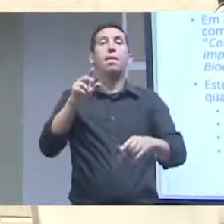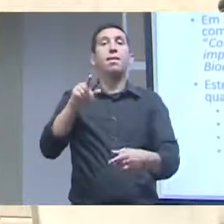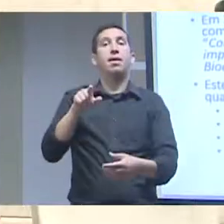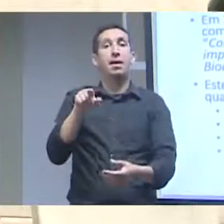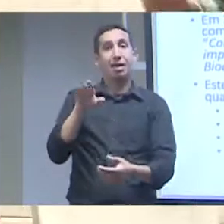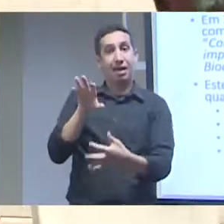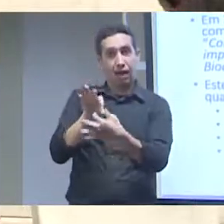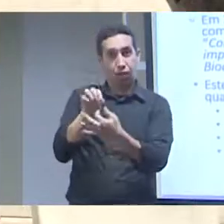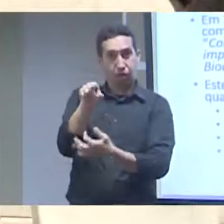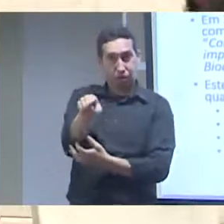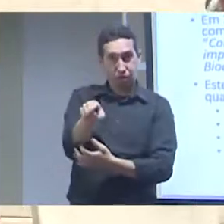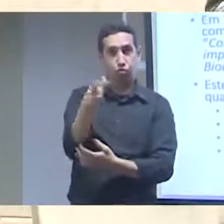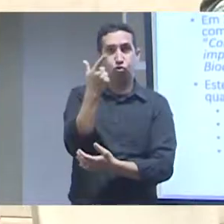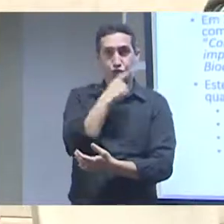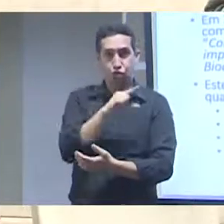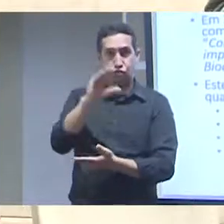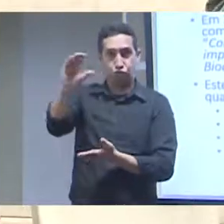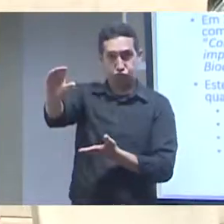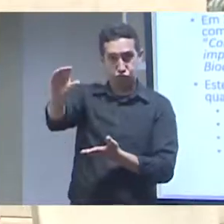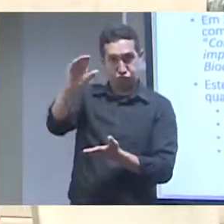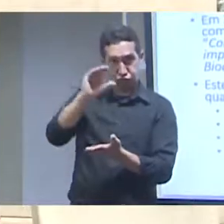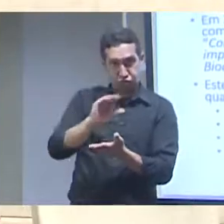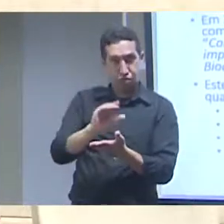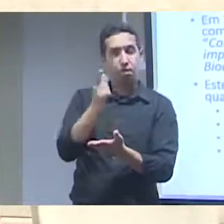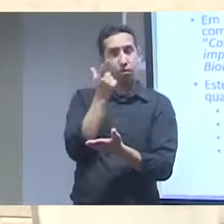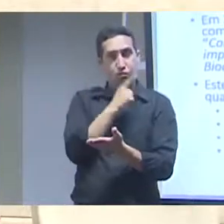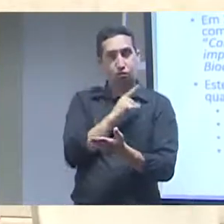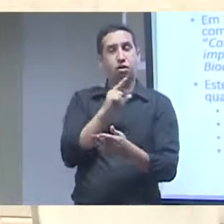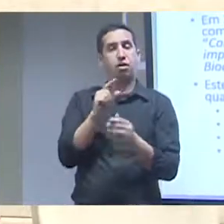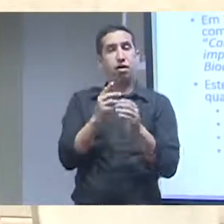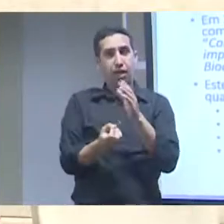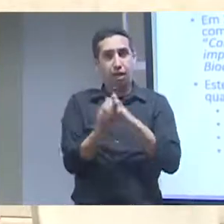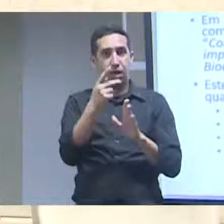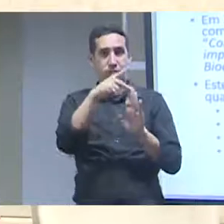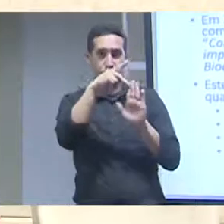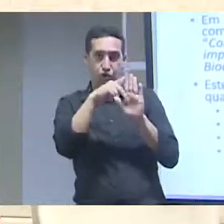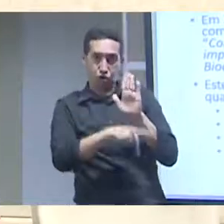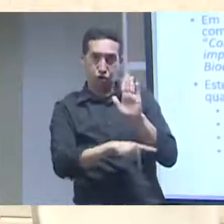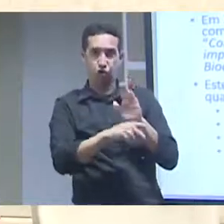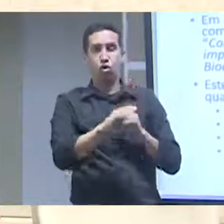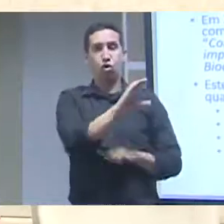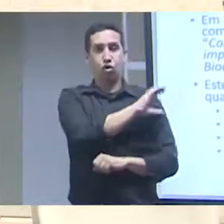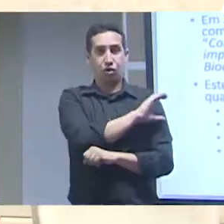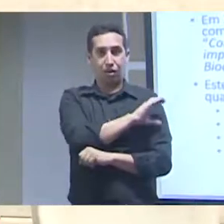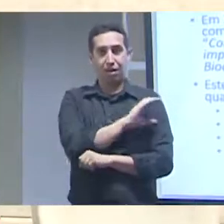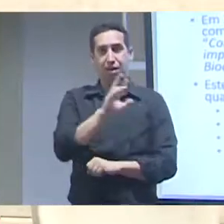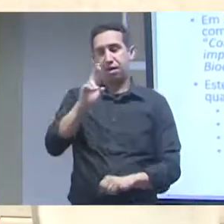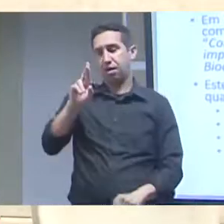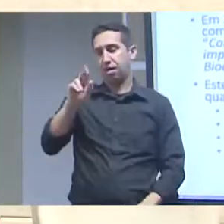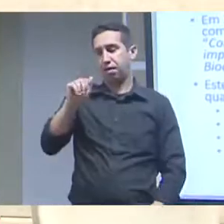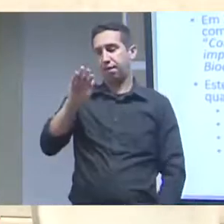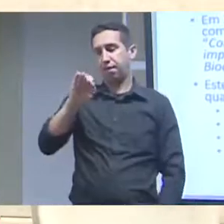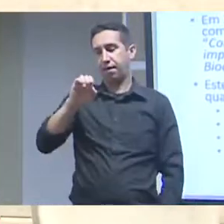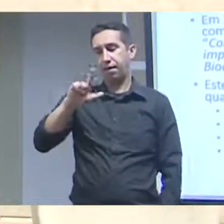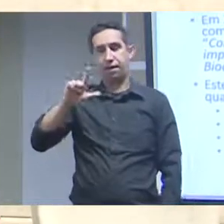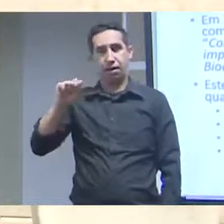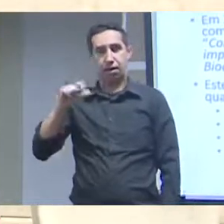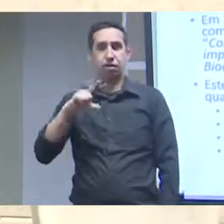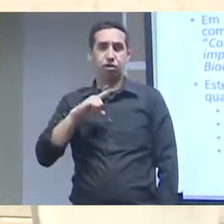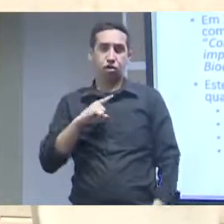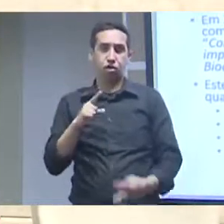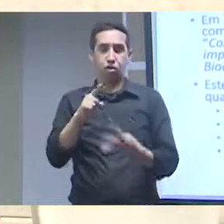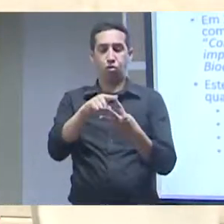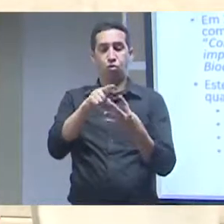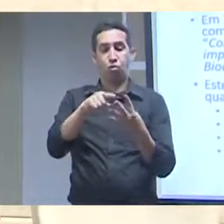Biodiversidade, que estava em andamento naquele ano pelo MCTI, conseguimos um recurso para desenvolver esse projeto